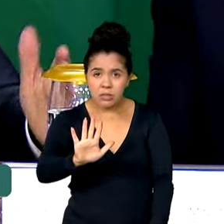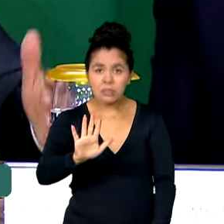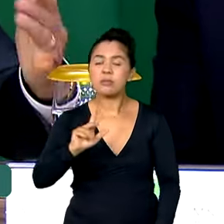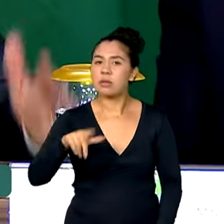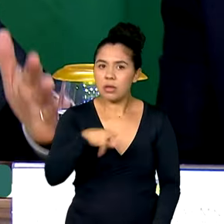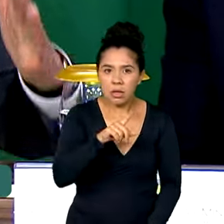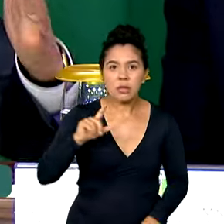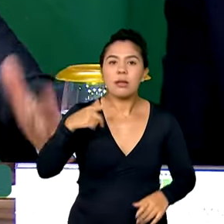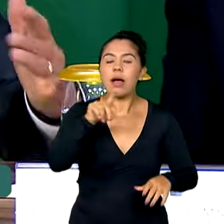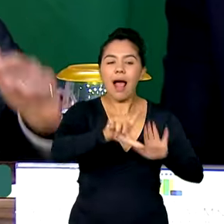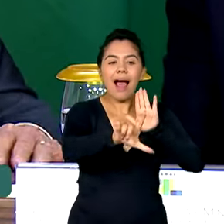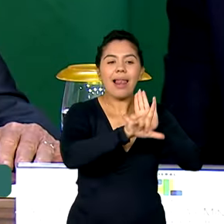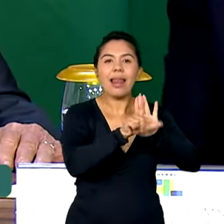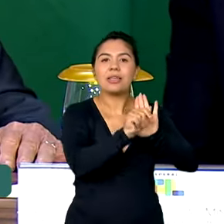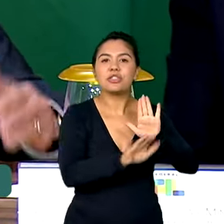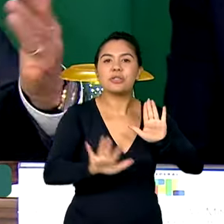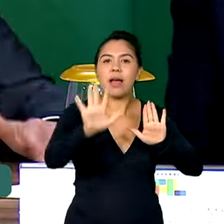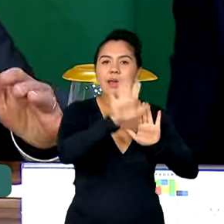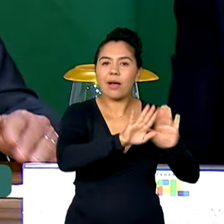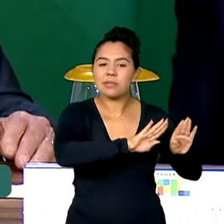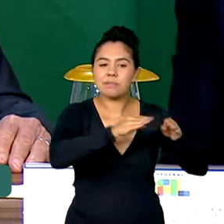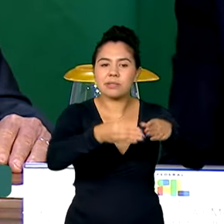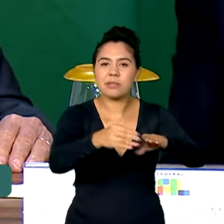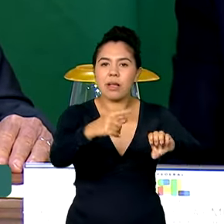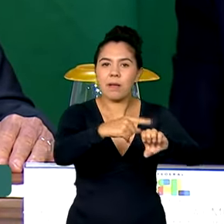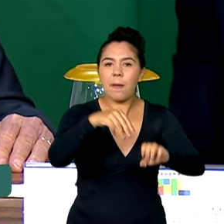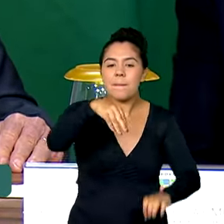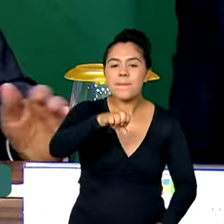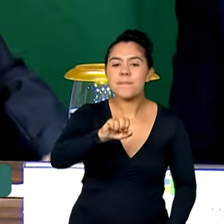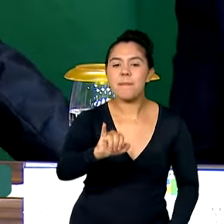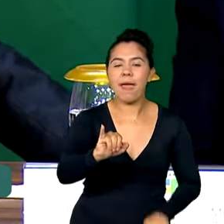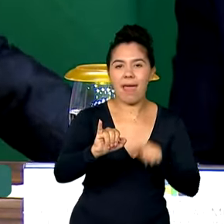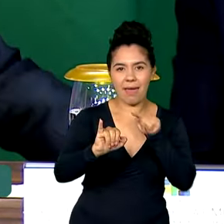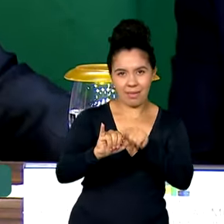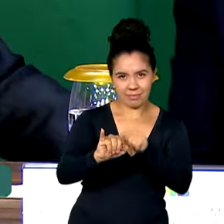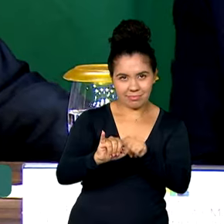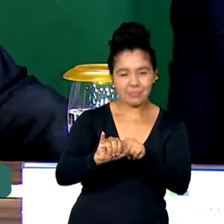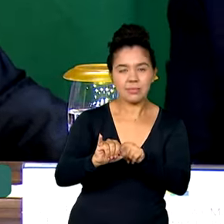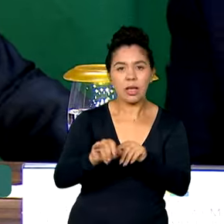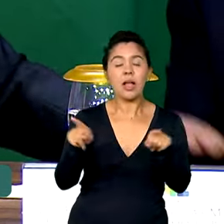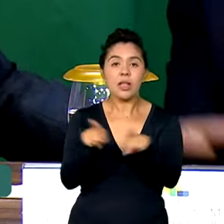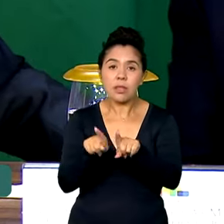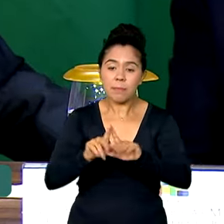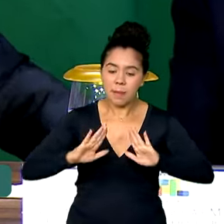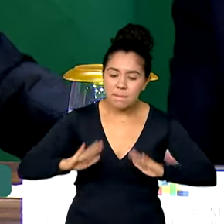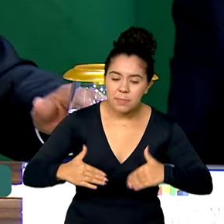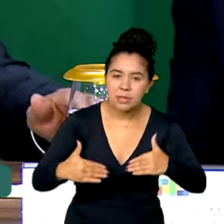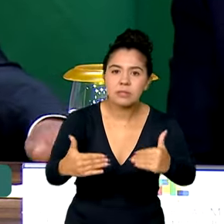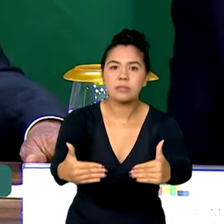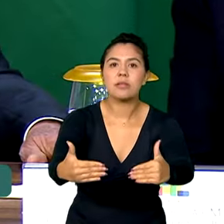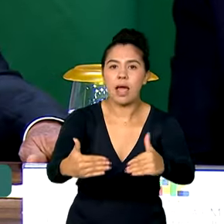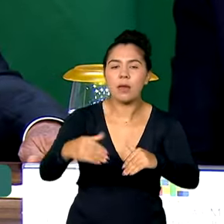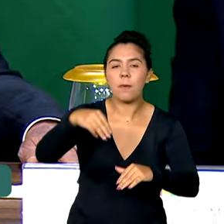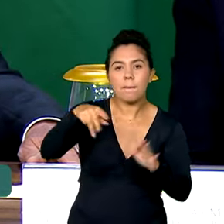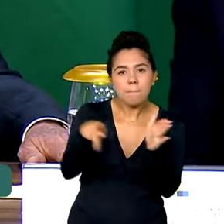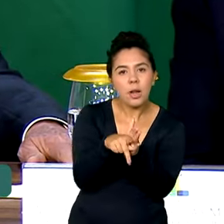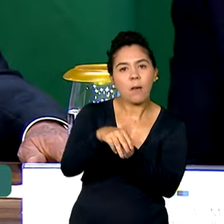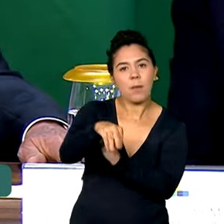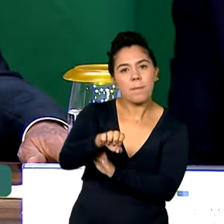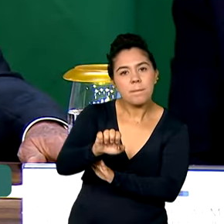tinha a lei geral da micro e pequena empresa, não tinha o MEI, não tinha o Ministério da Pequena e Média Empresa que nós criamos.